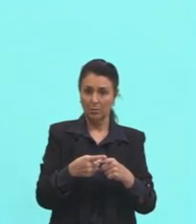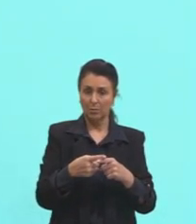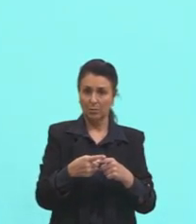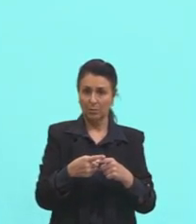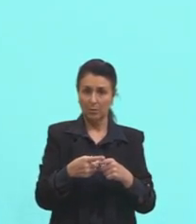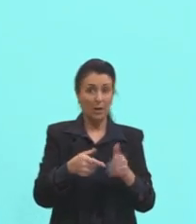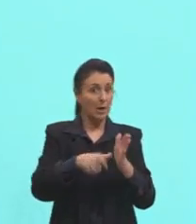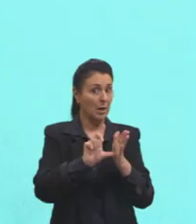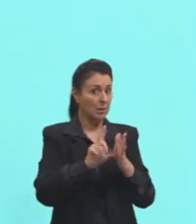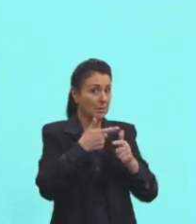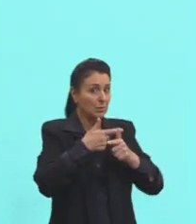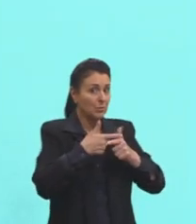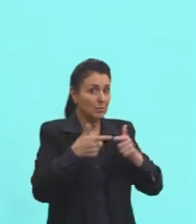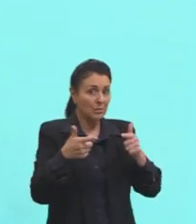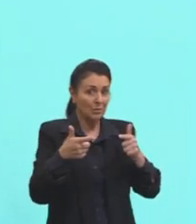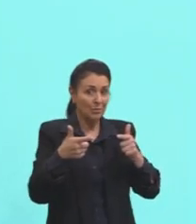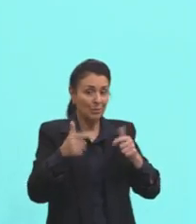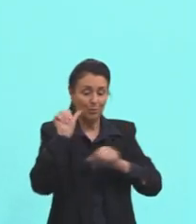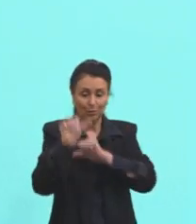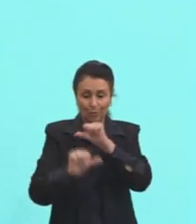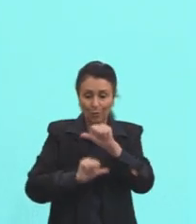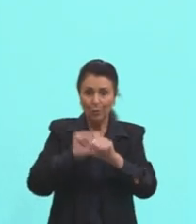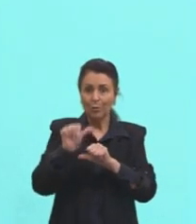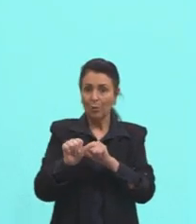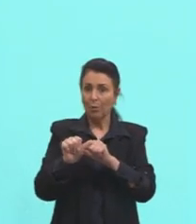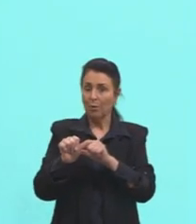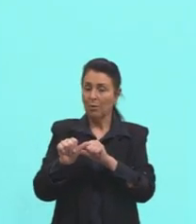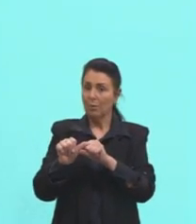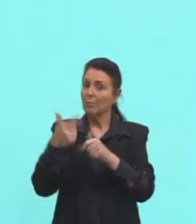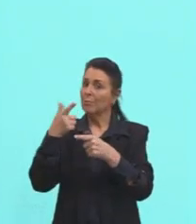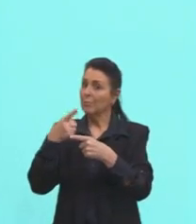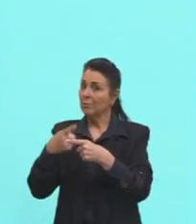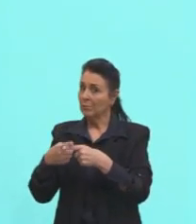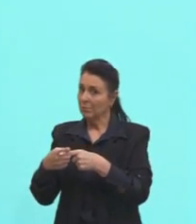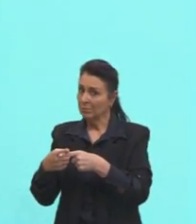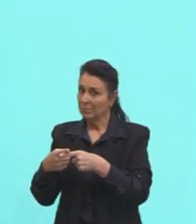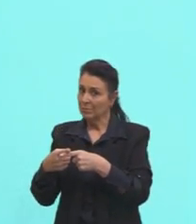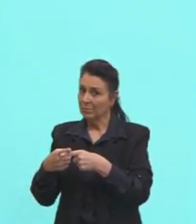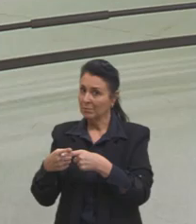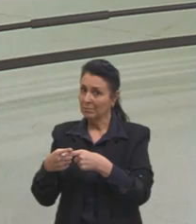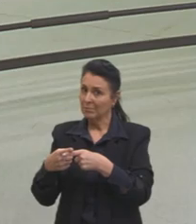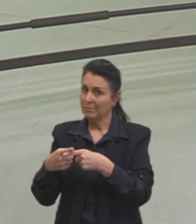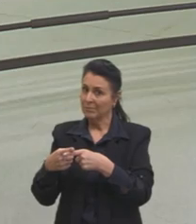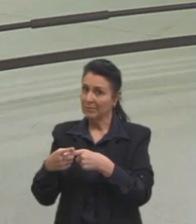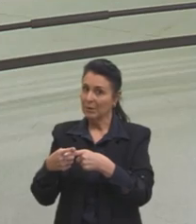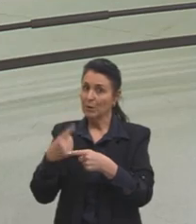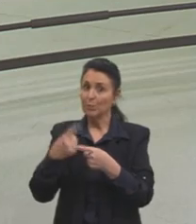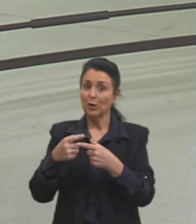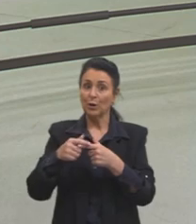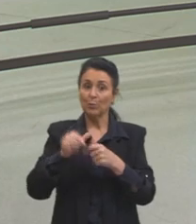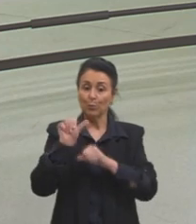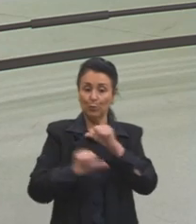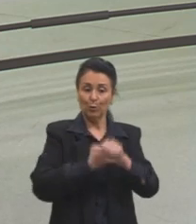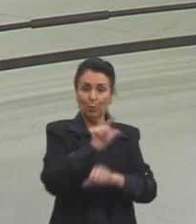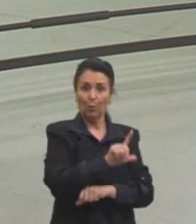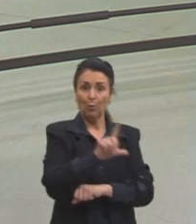tá dividindo, né, gente? Então a gente passa ele lá para o outro lado da igualdade multiplicando. O que que acontece?